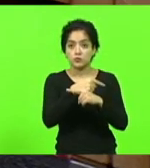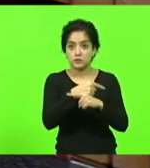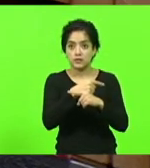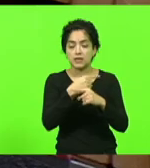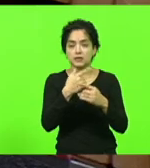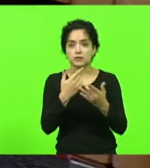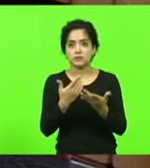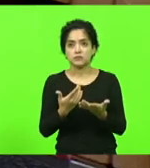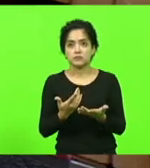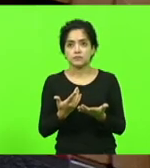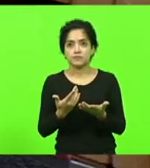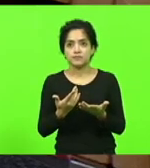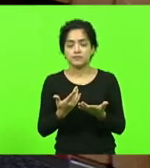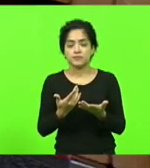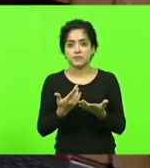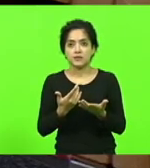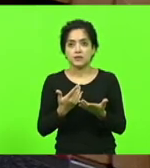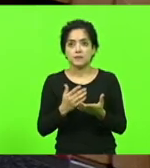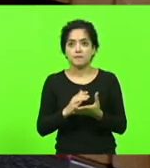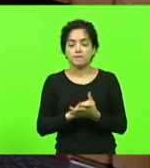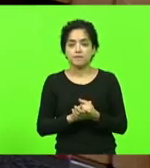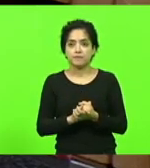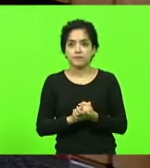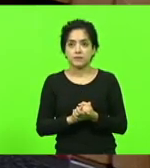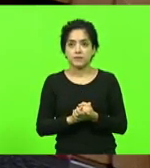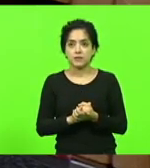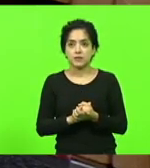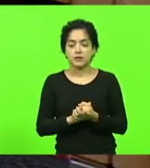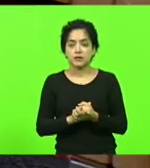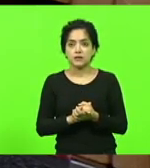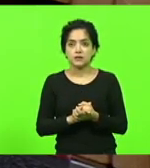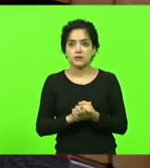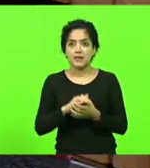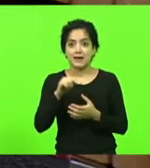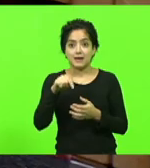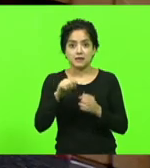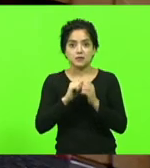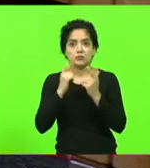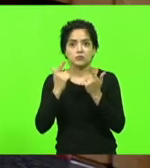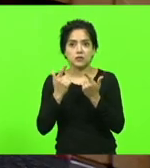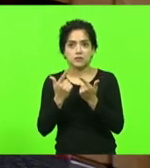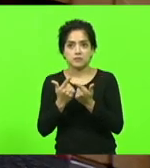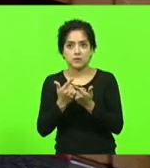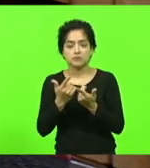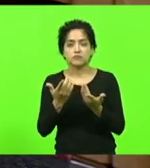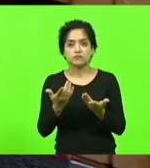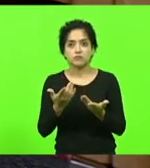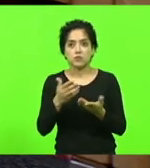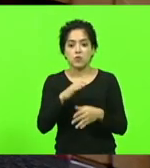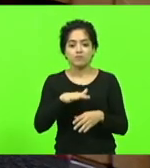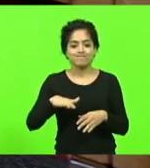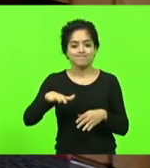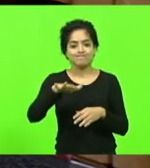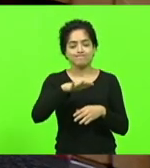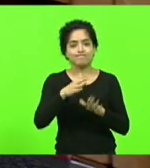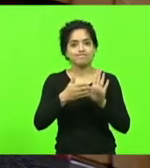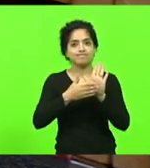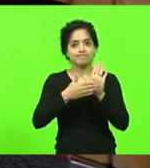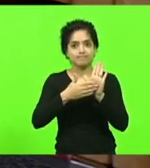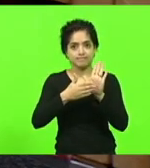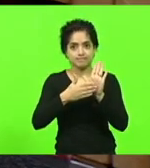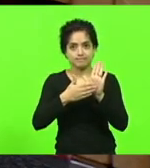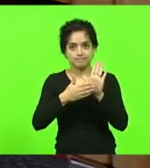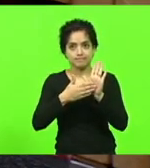razão de não enxergar no parlamento catarinense ambiente para fazer uma proposição dessa